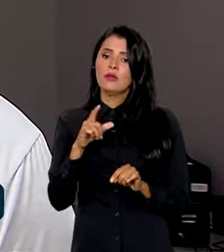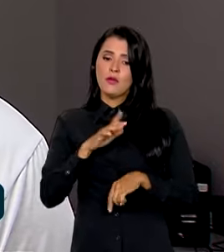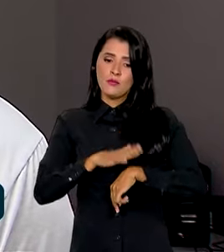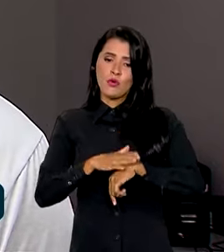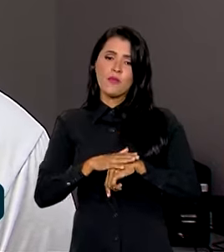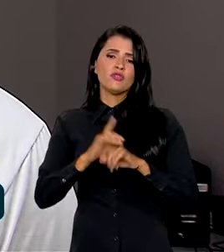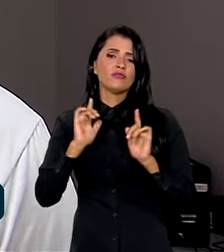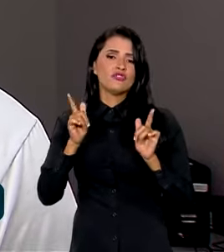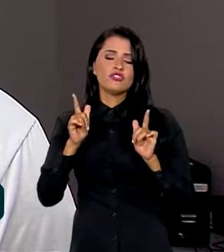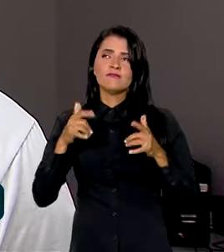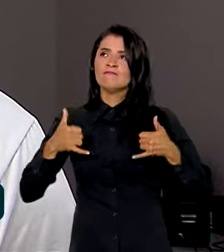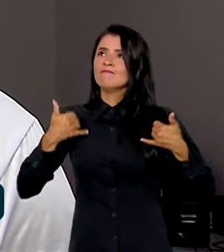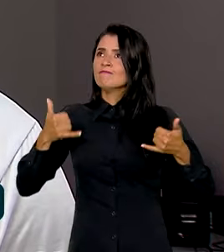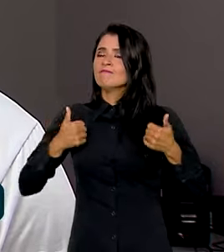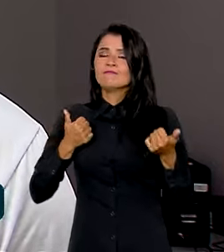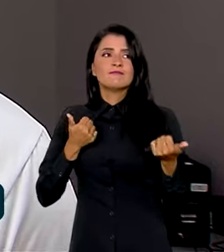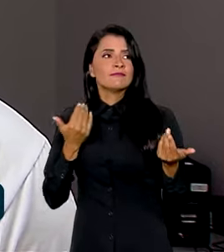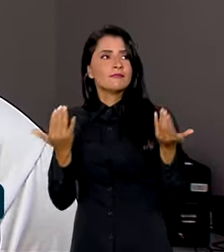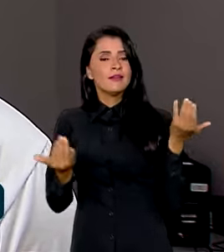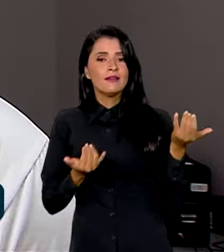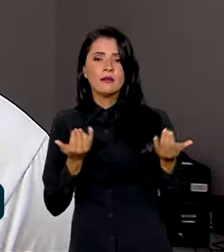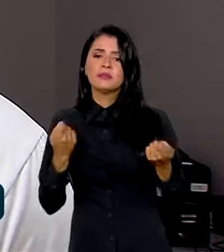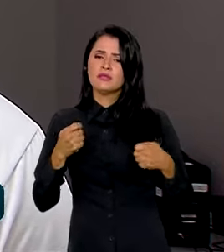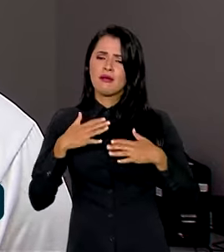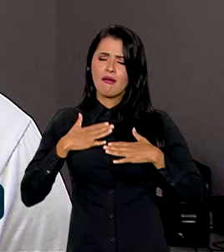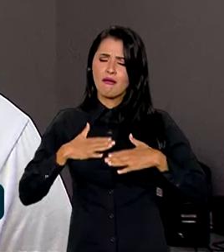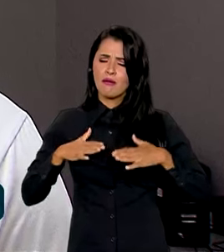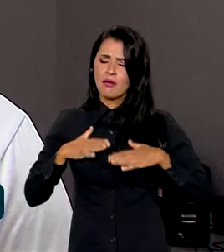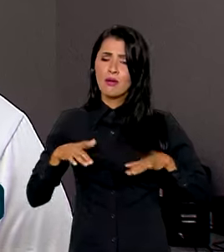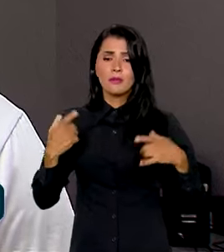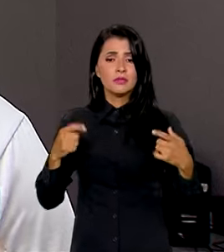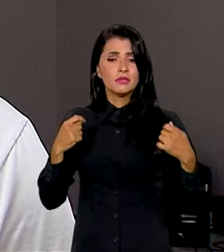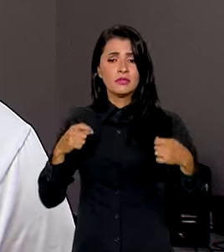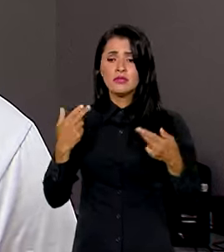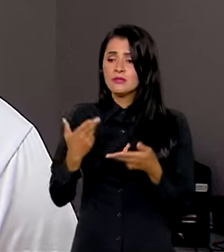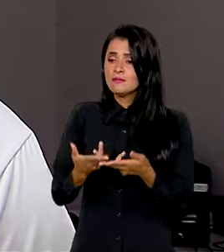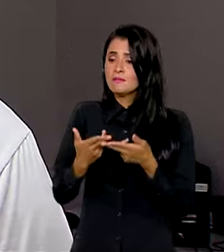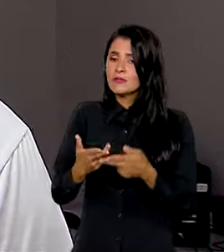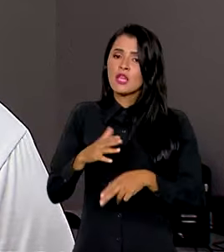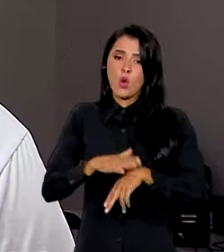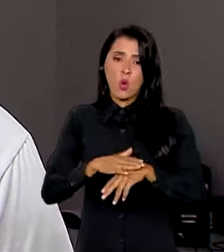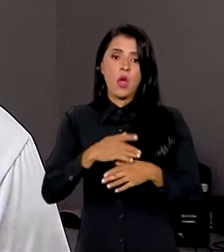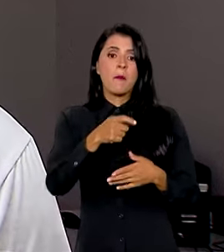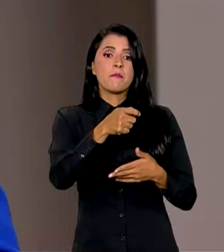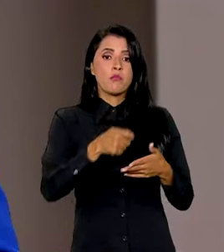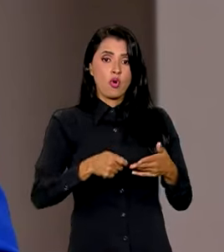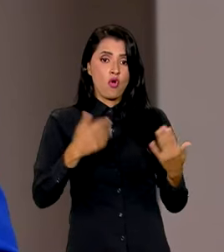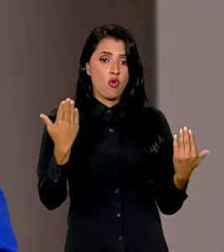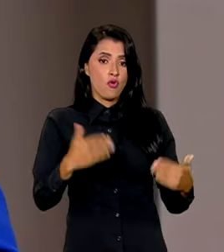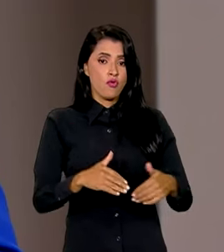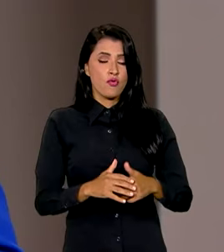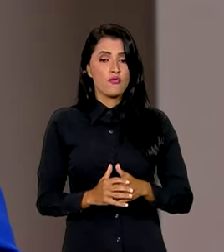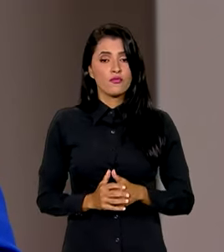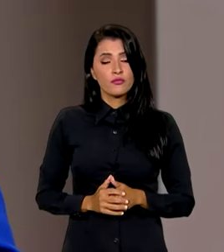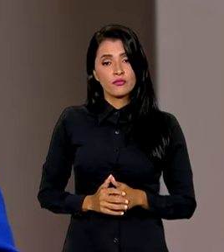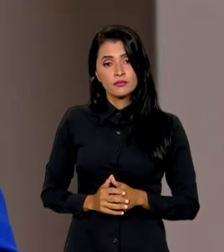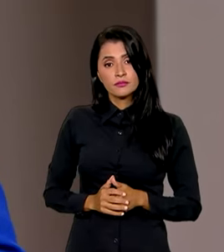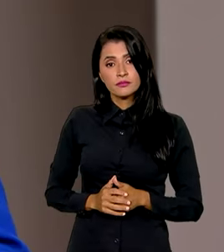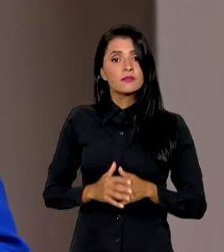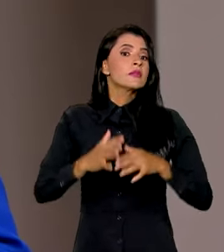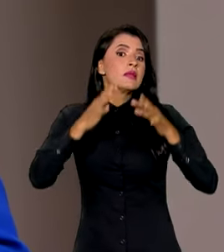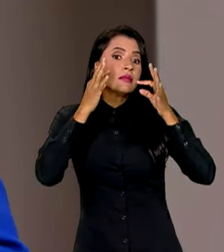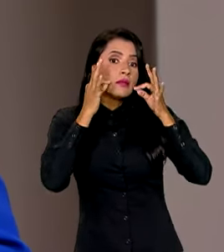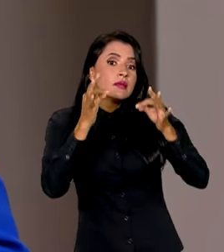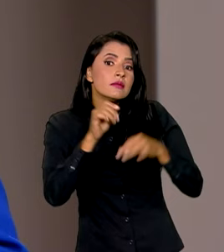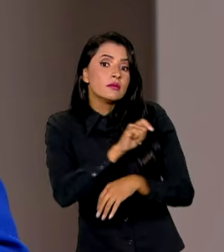momentos de lazer, porque a gente precisa de calma, a gente precisa de passimônio na hora de fazer a prova. E atenção